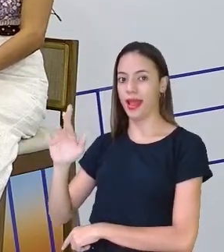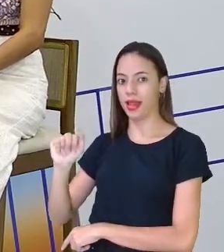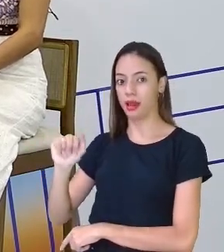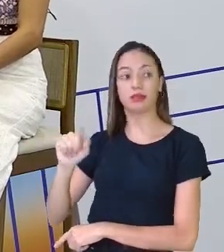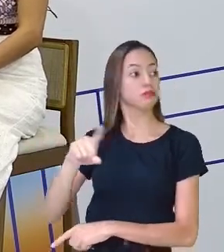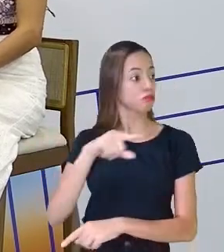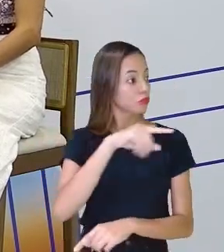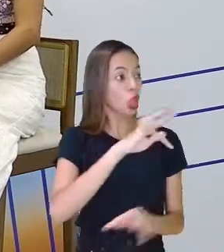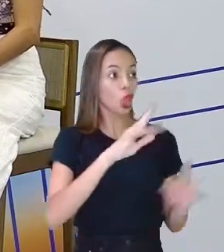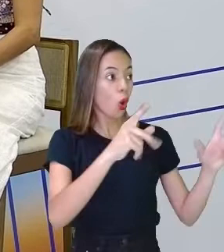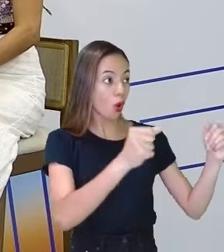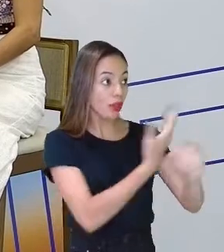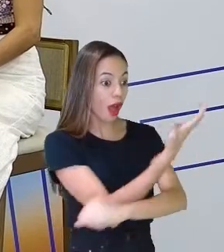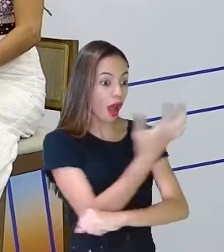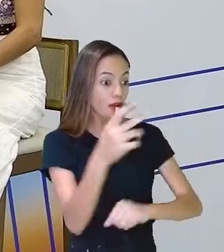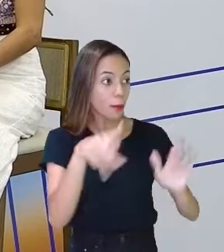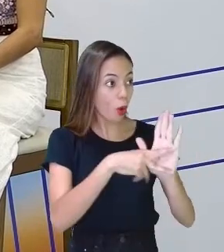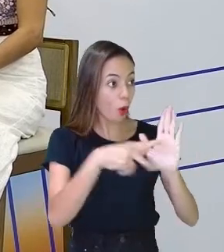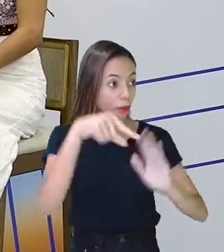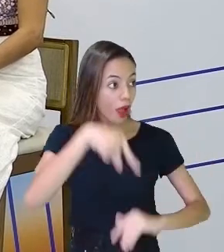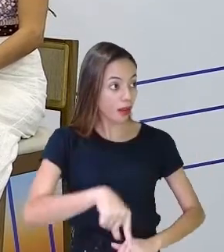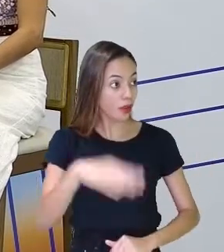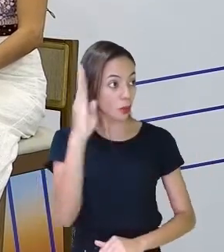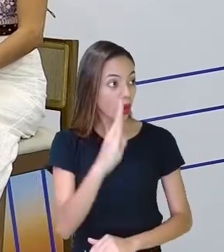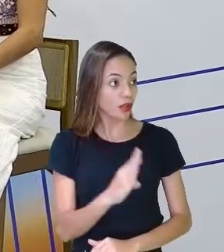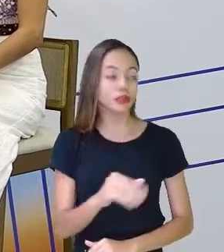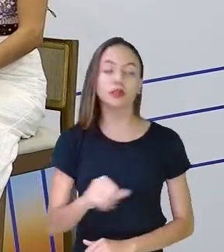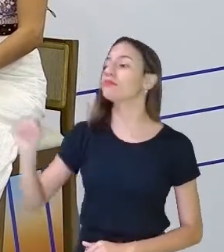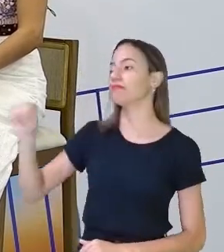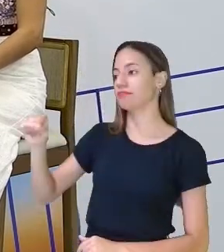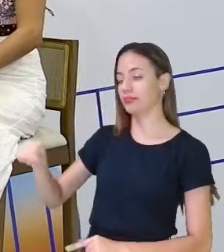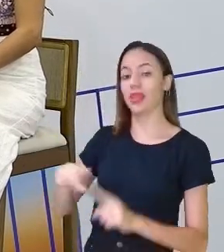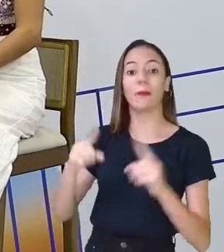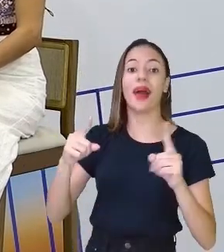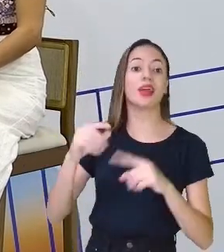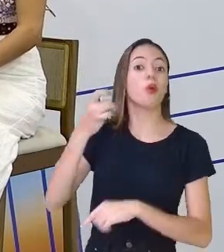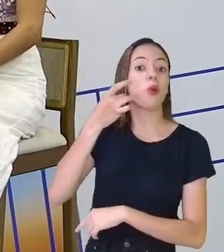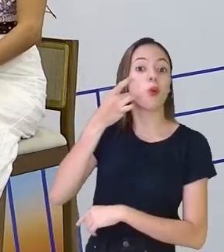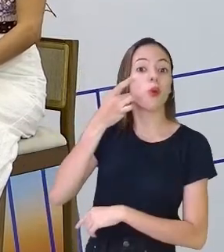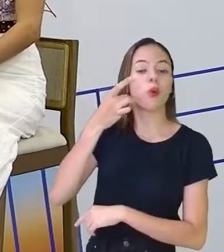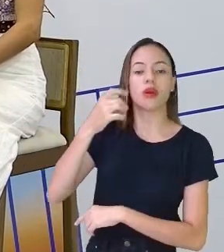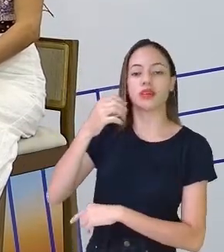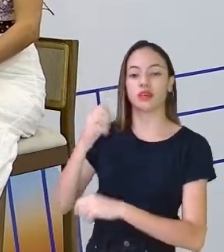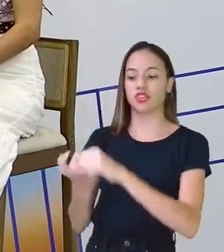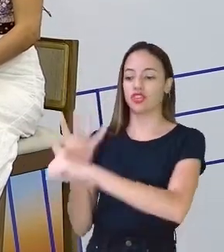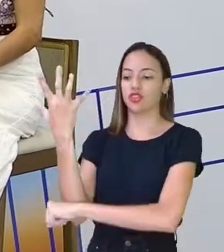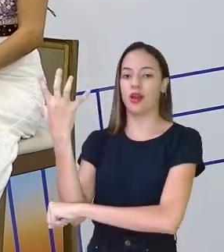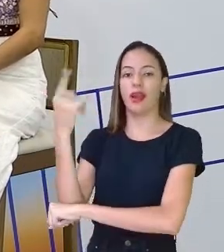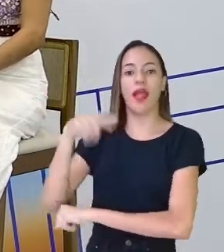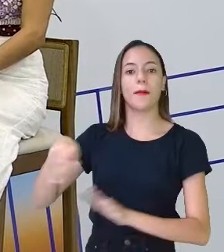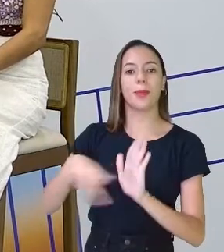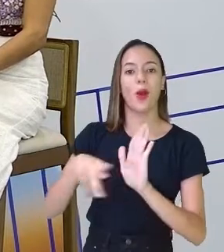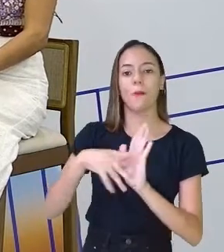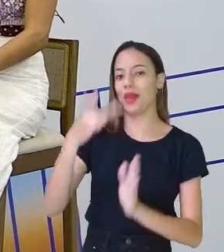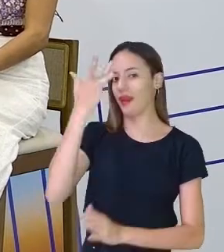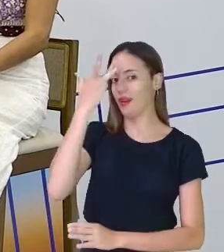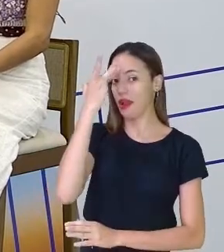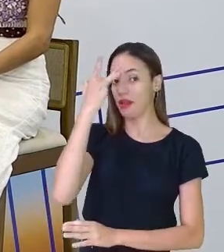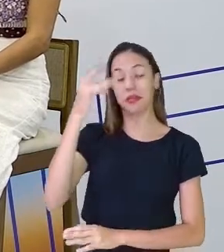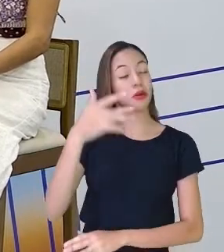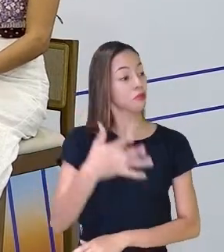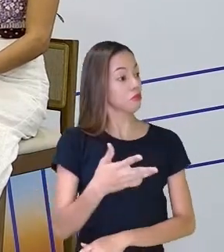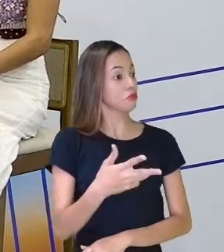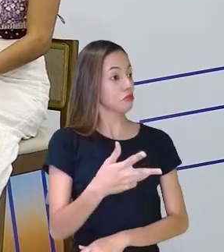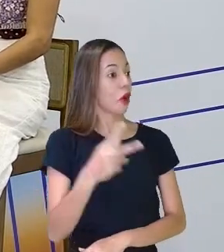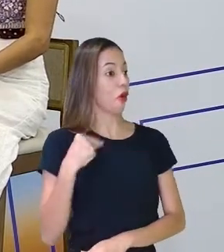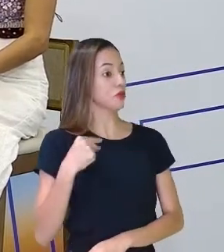nativas, não é, professor? Todas nativas, com exceção da Jaqueira, que é da Índia, viu? Que legal, eu não sabia. Olha aí, interessante, a